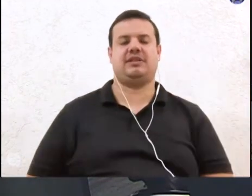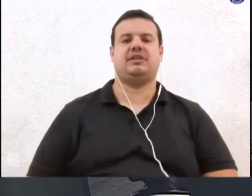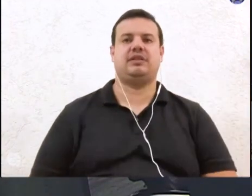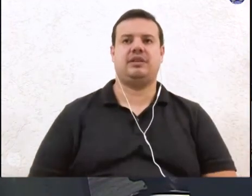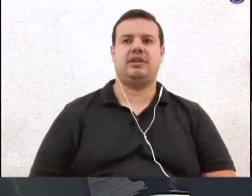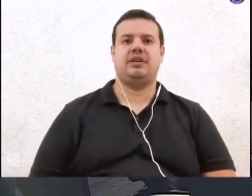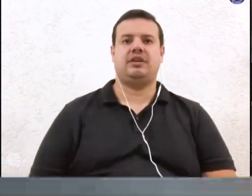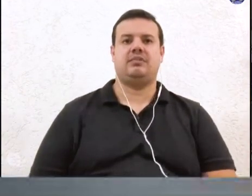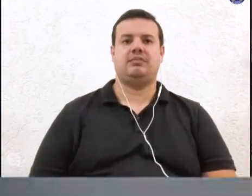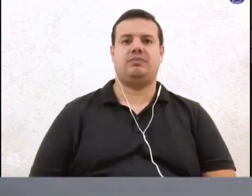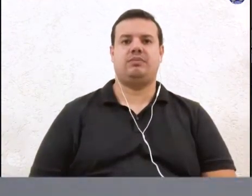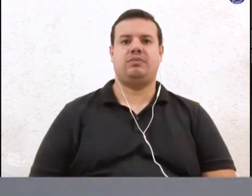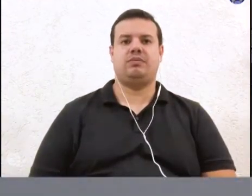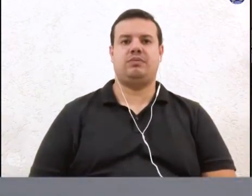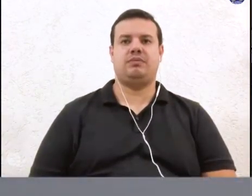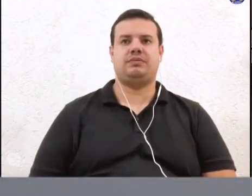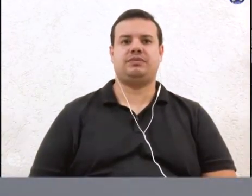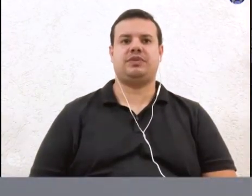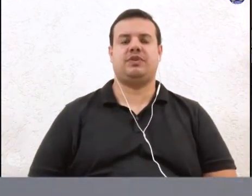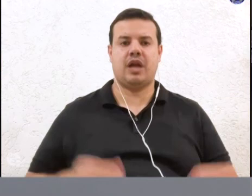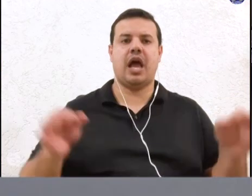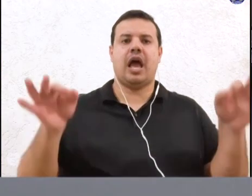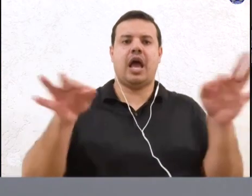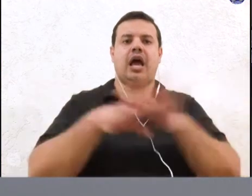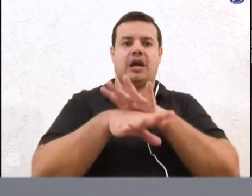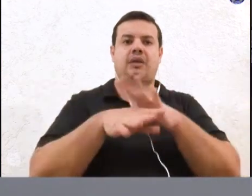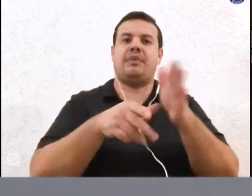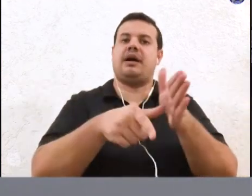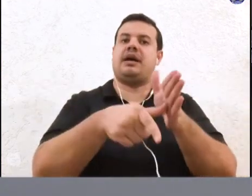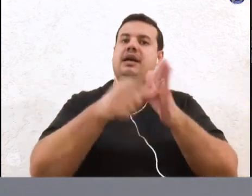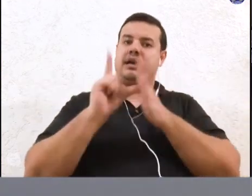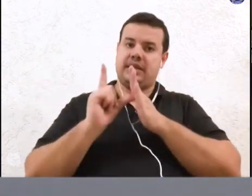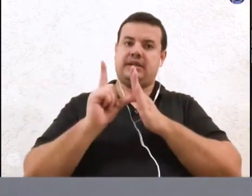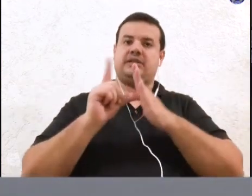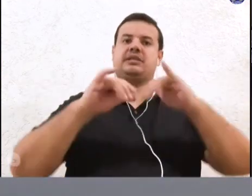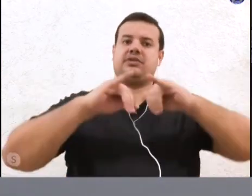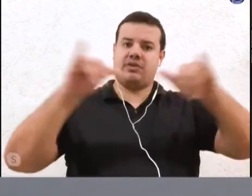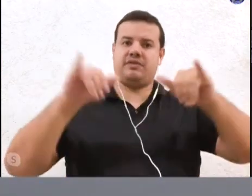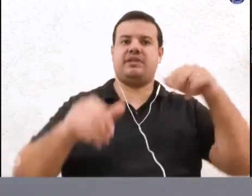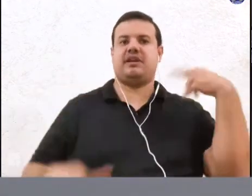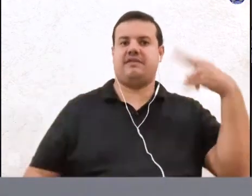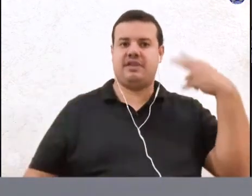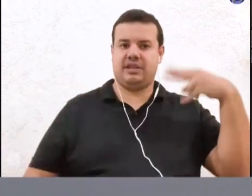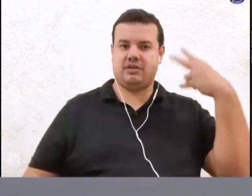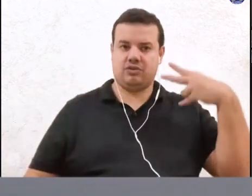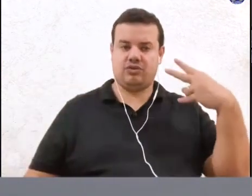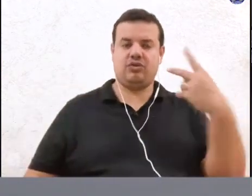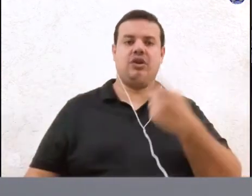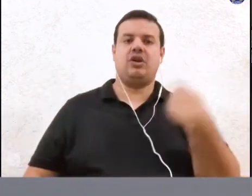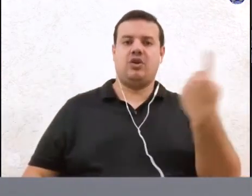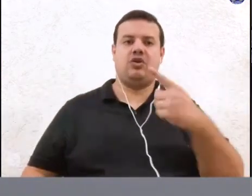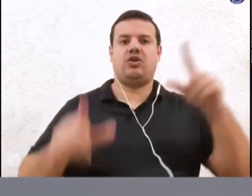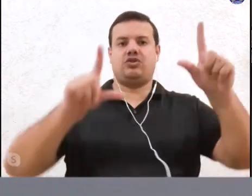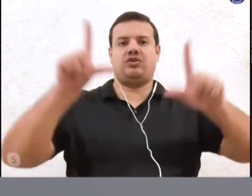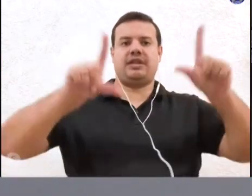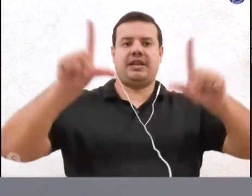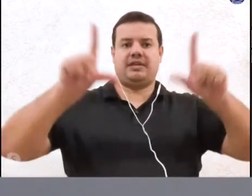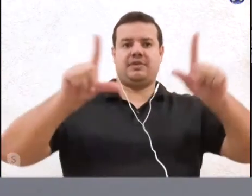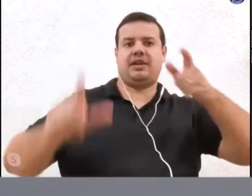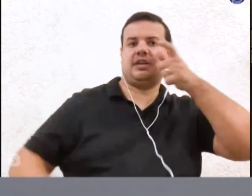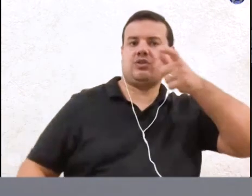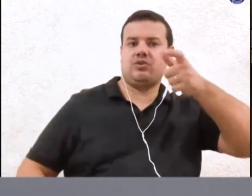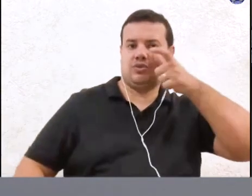antes do encerramento quero avisar os senhores vereadores nossos telespectadores os